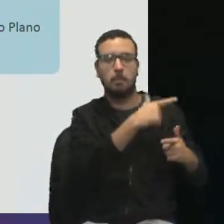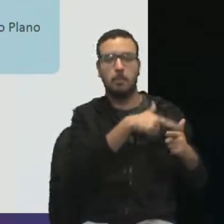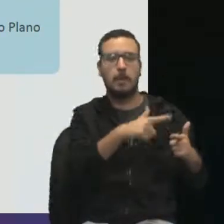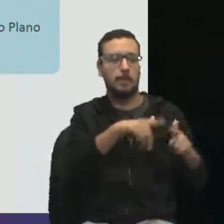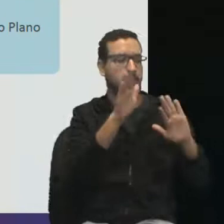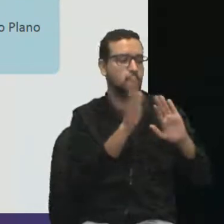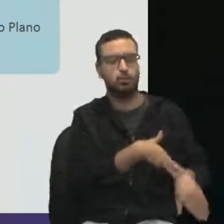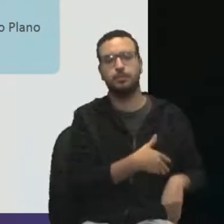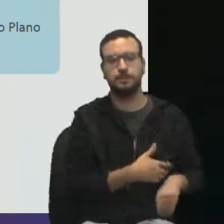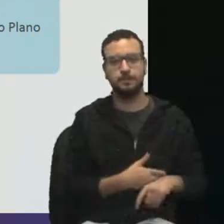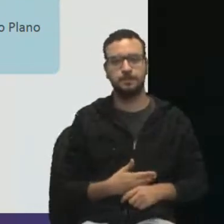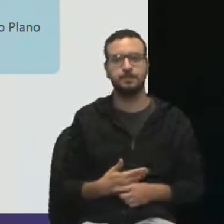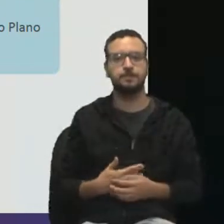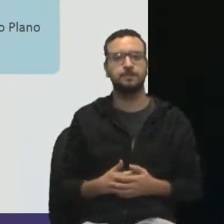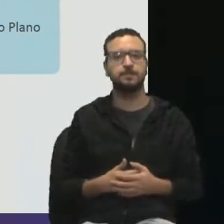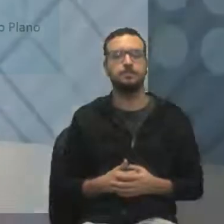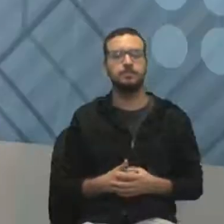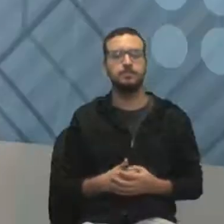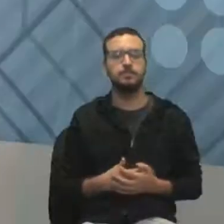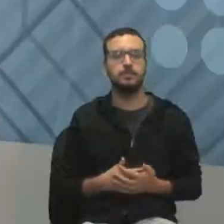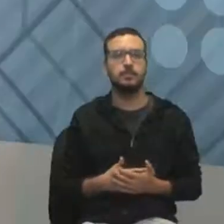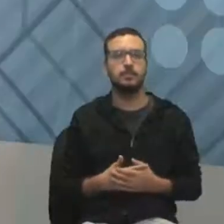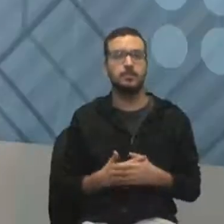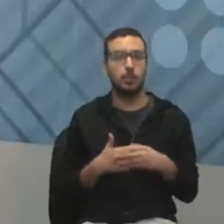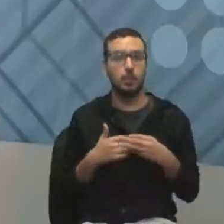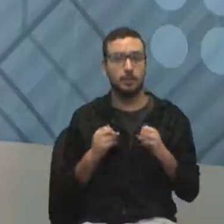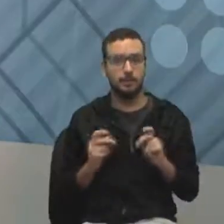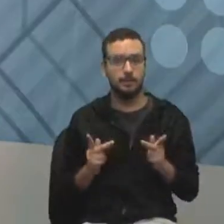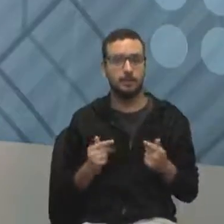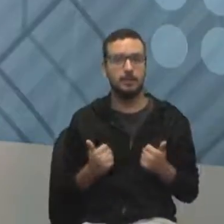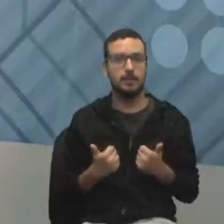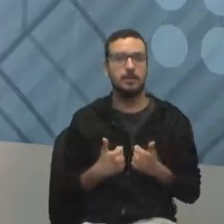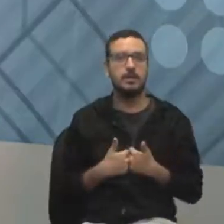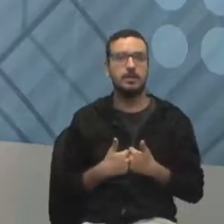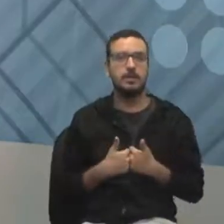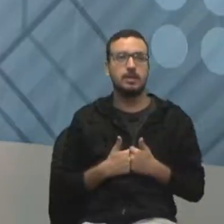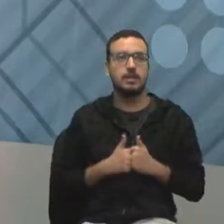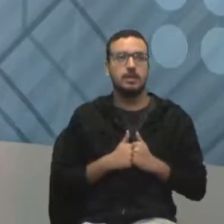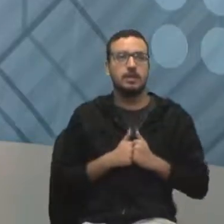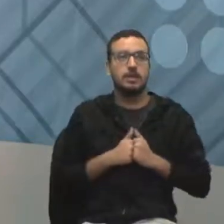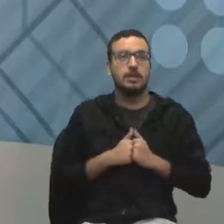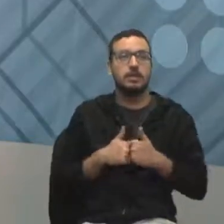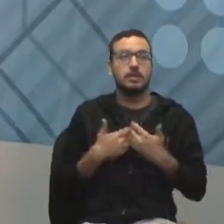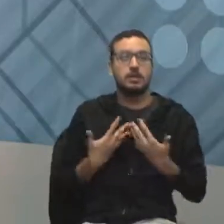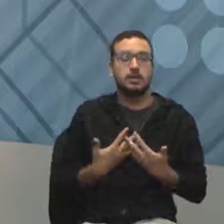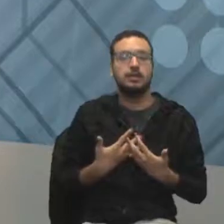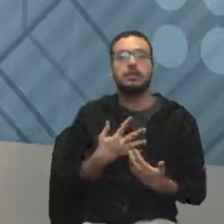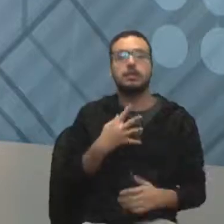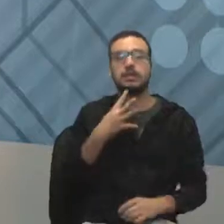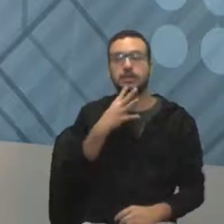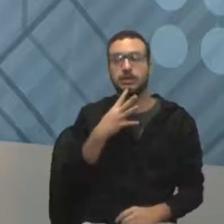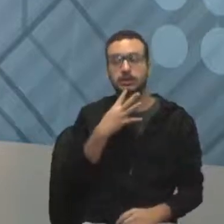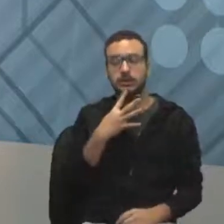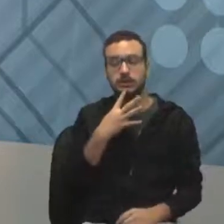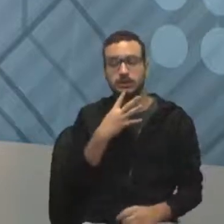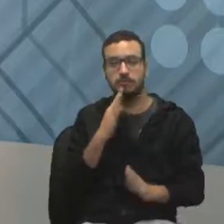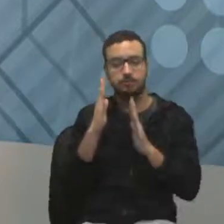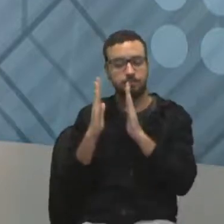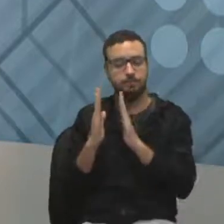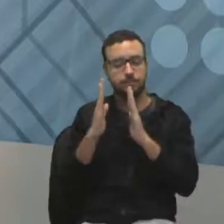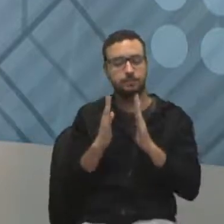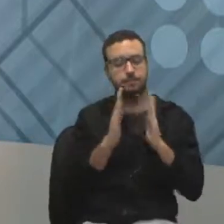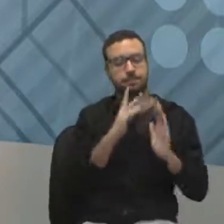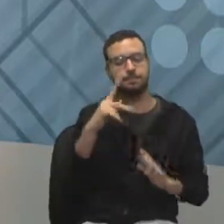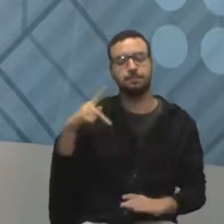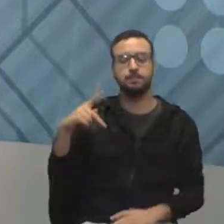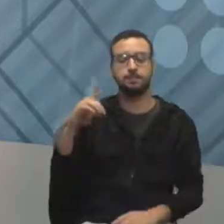melhoria contínua. Combinado? Muito bem. Então, conhecendo os passos do gerenciamento de projeto,